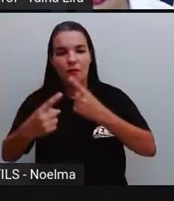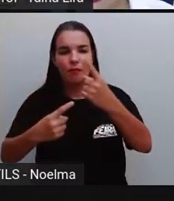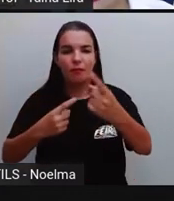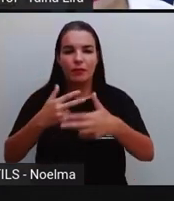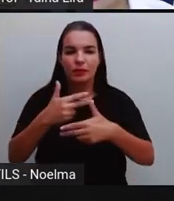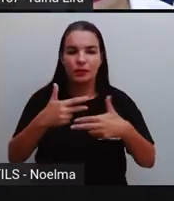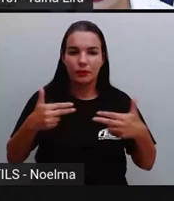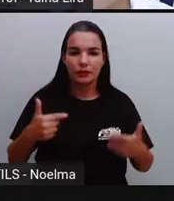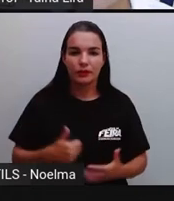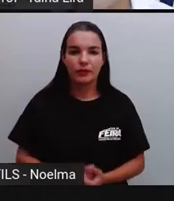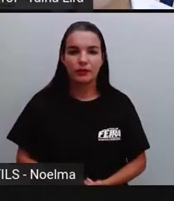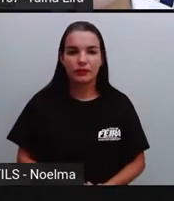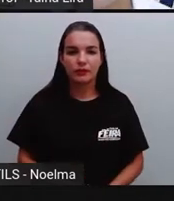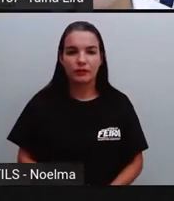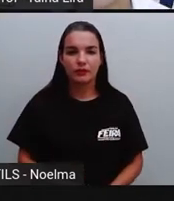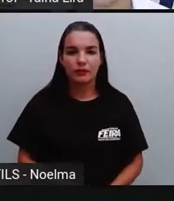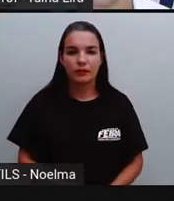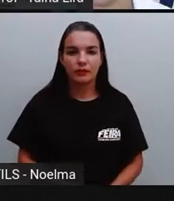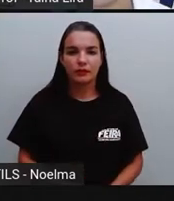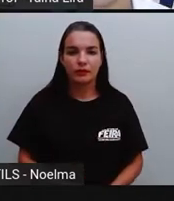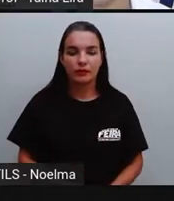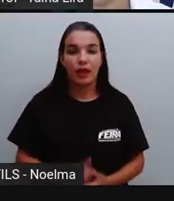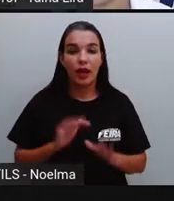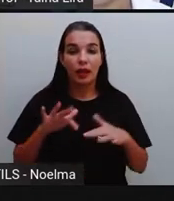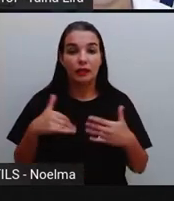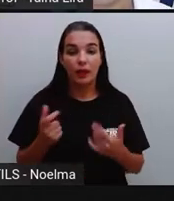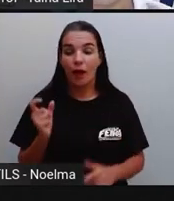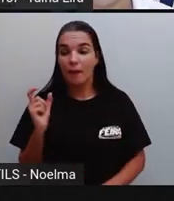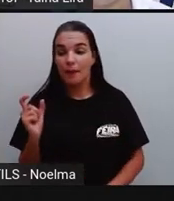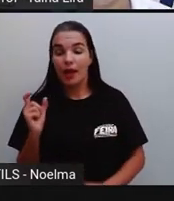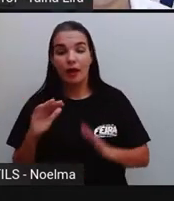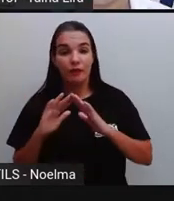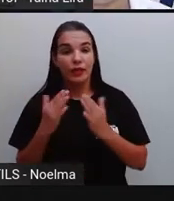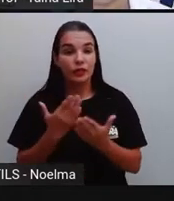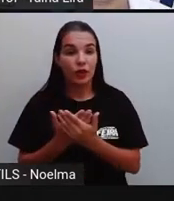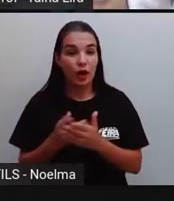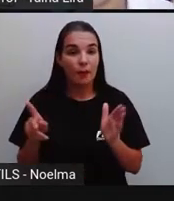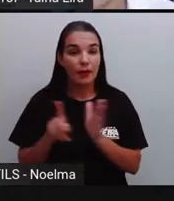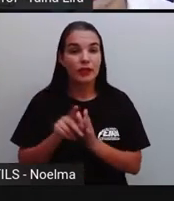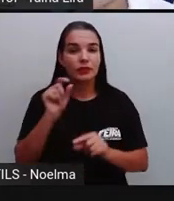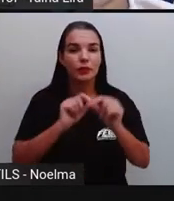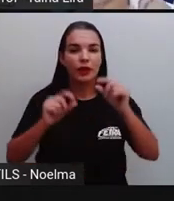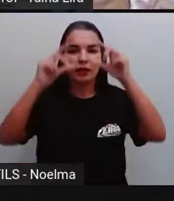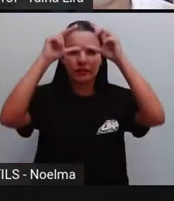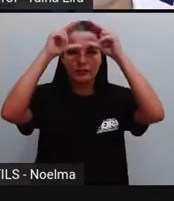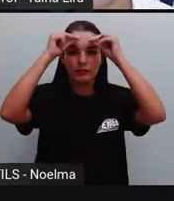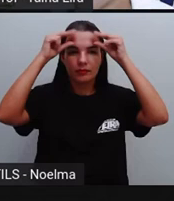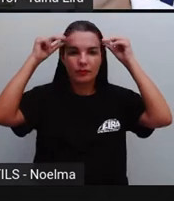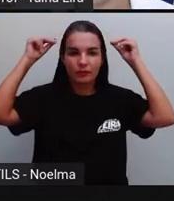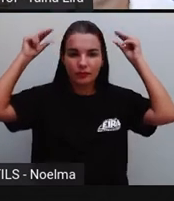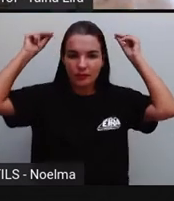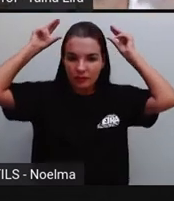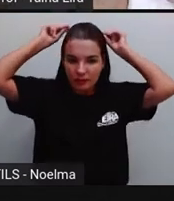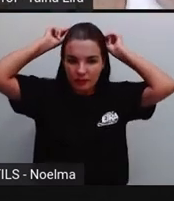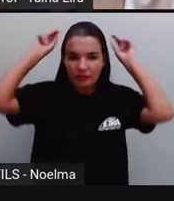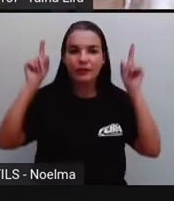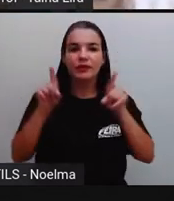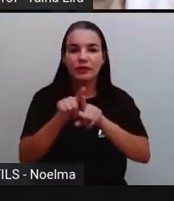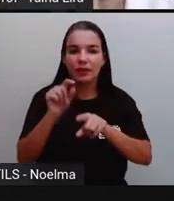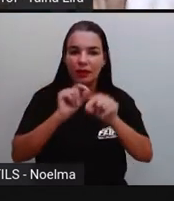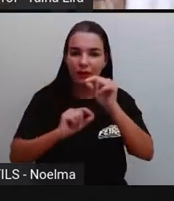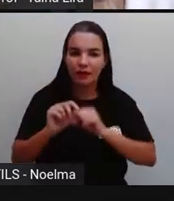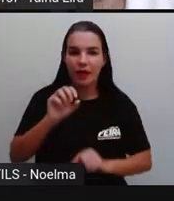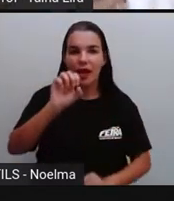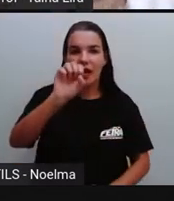tá? A palavra escola, inclusive, vem até do grego, xalé. A pró pesquisou como é que pronuncia. Se